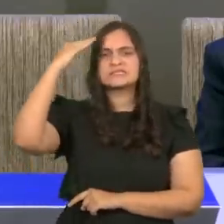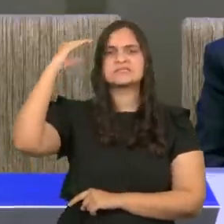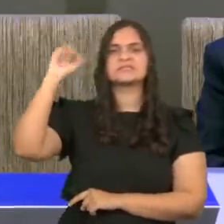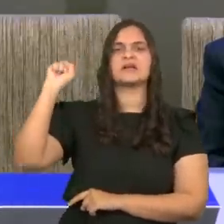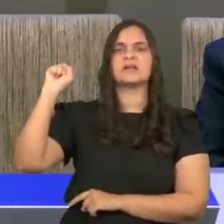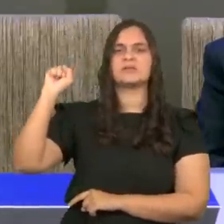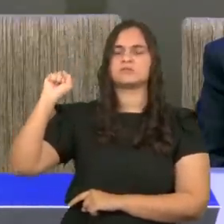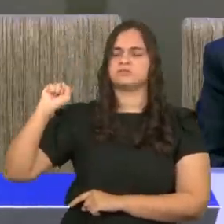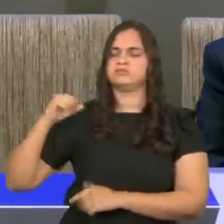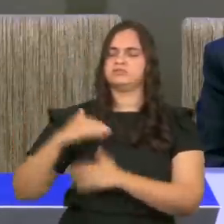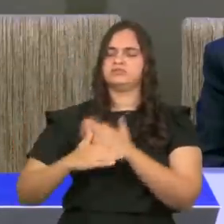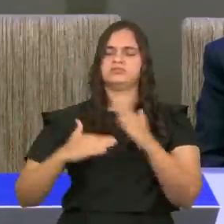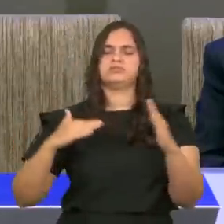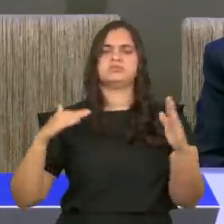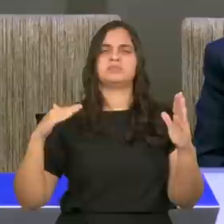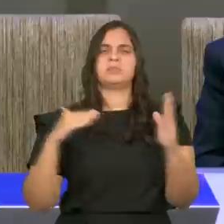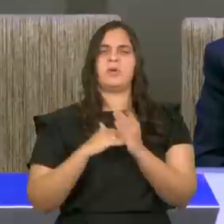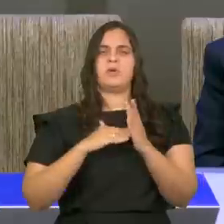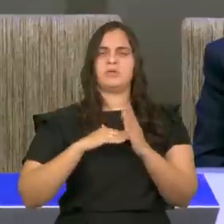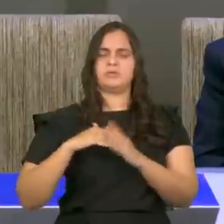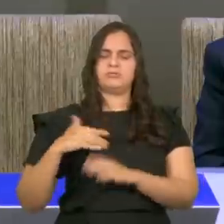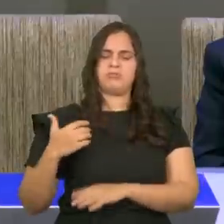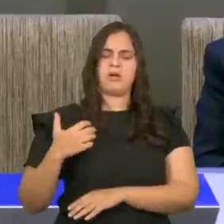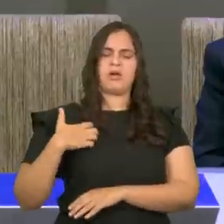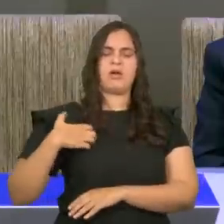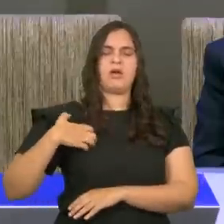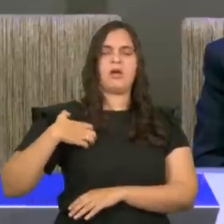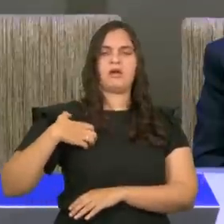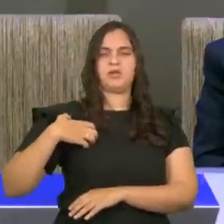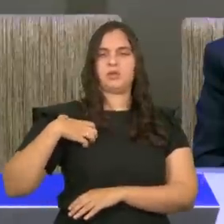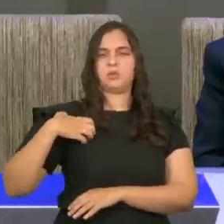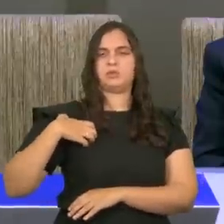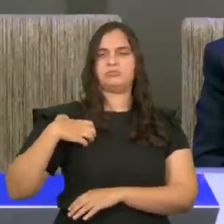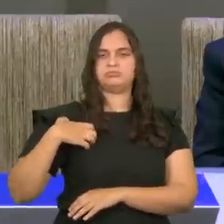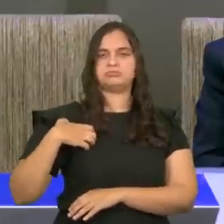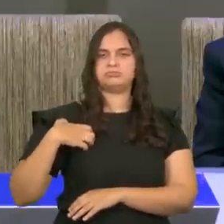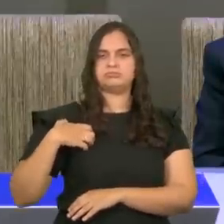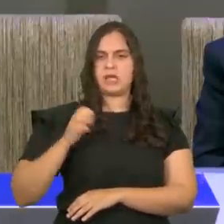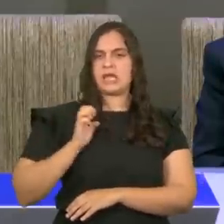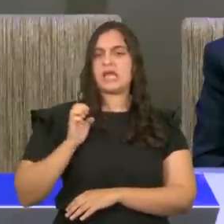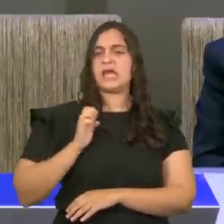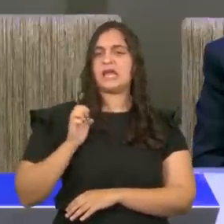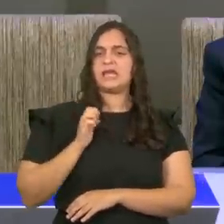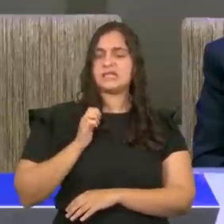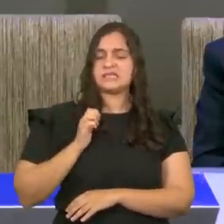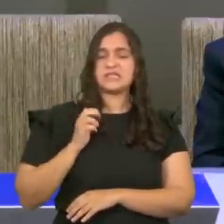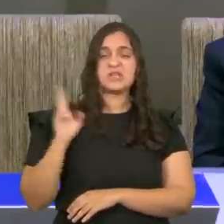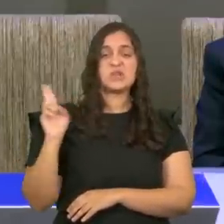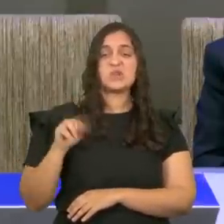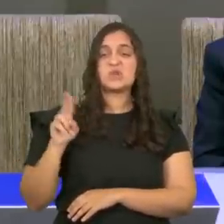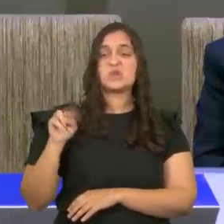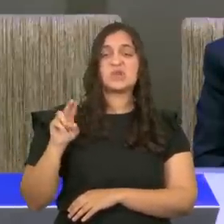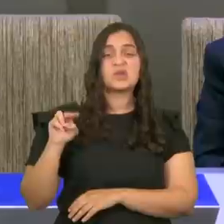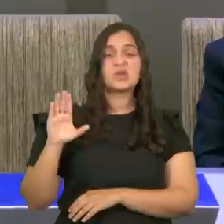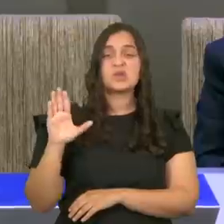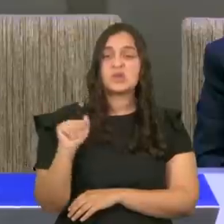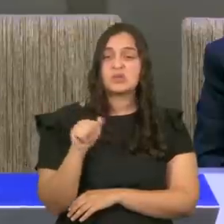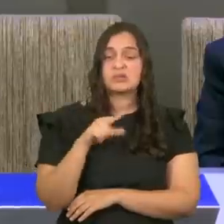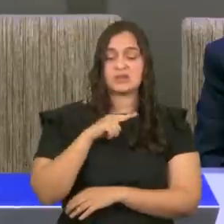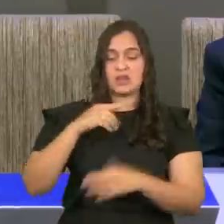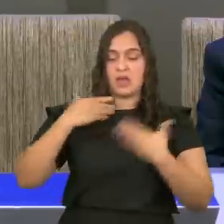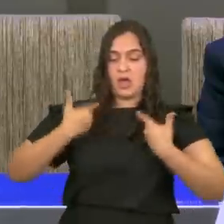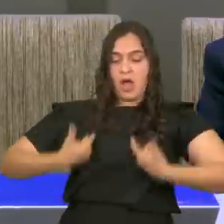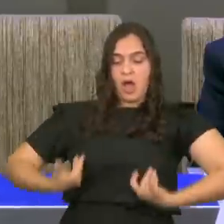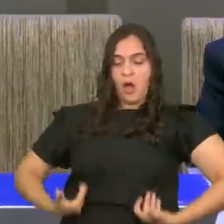E se Deus assim